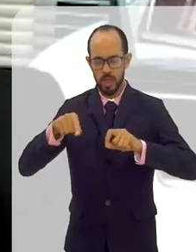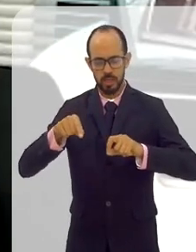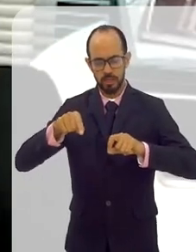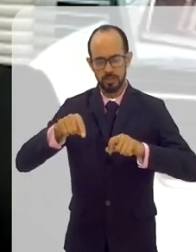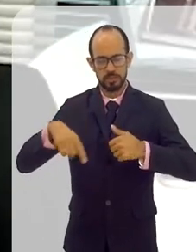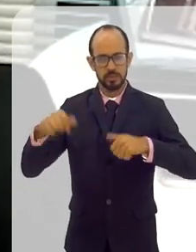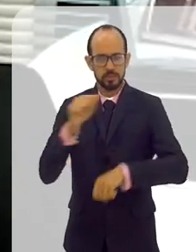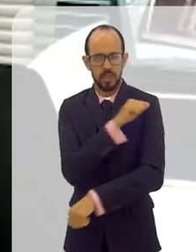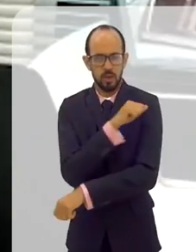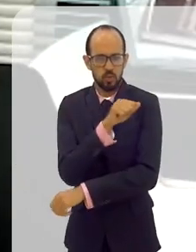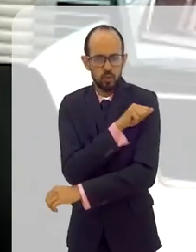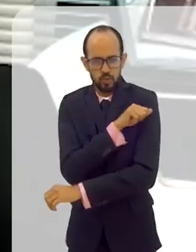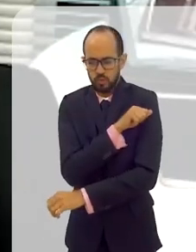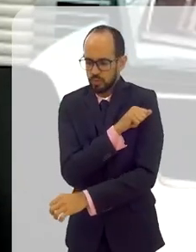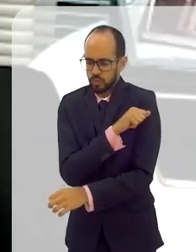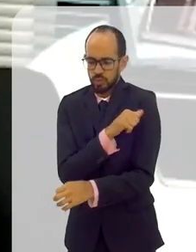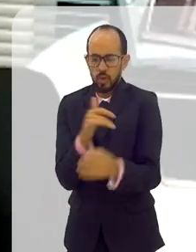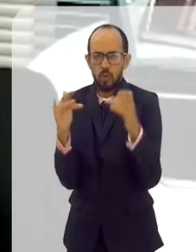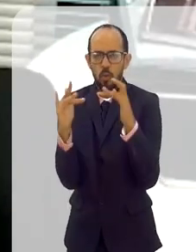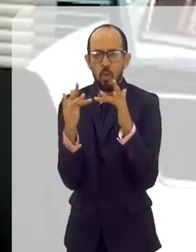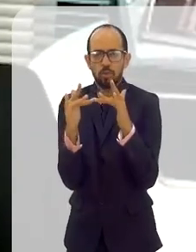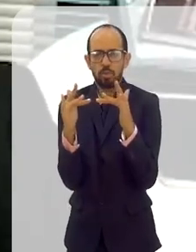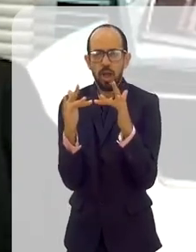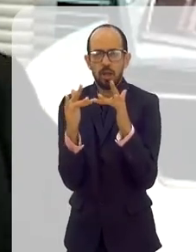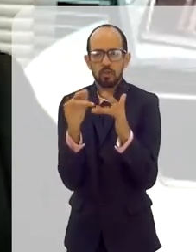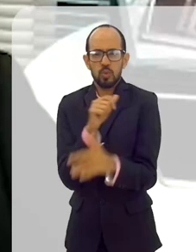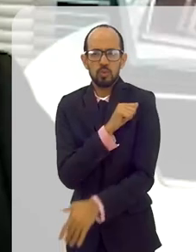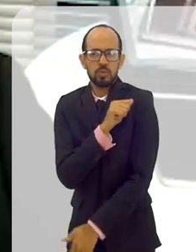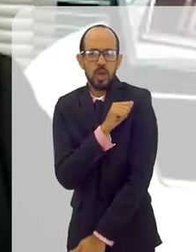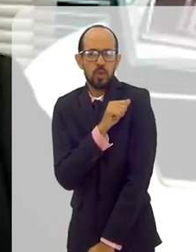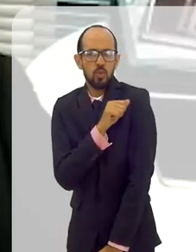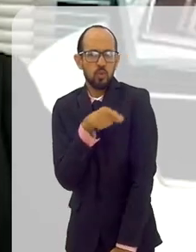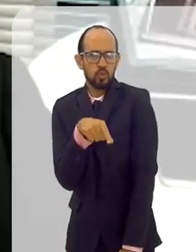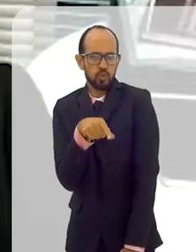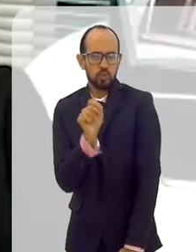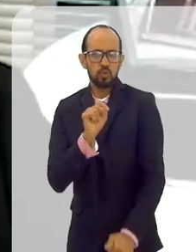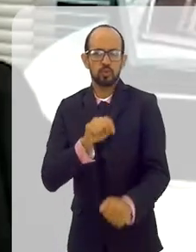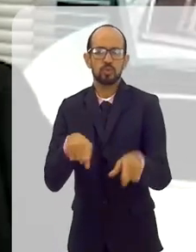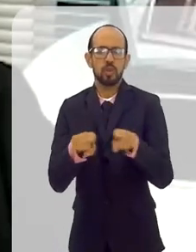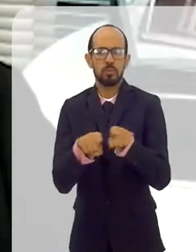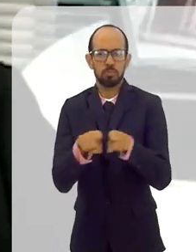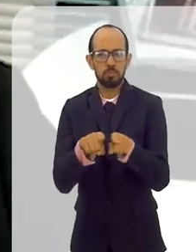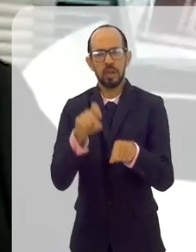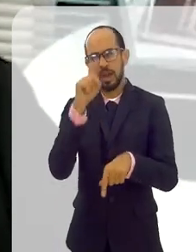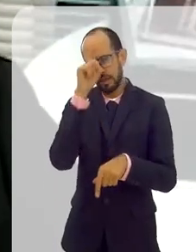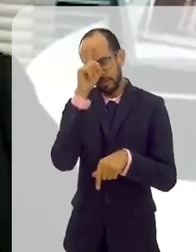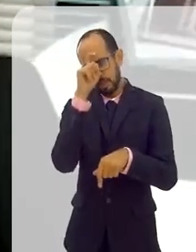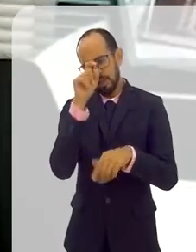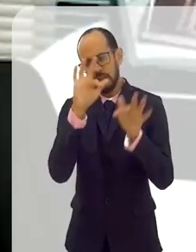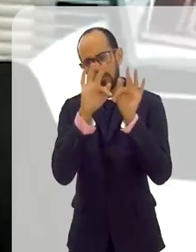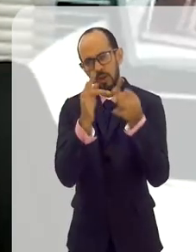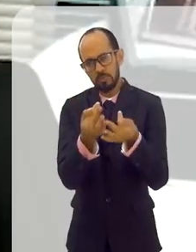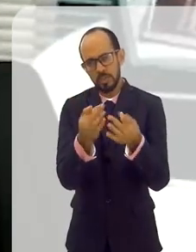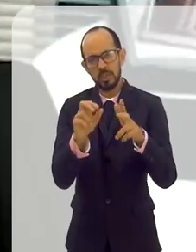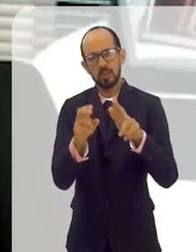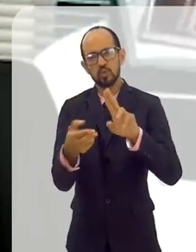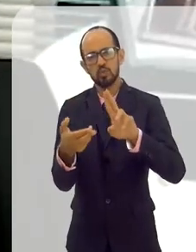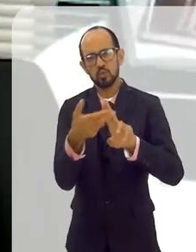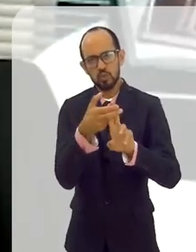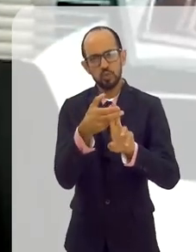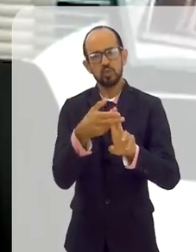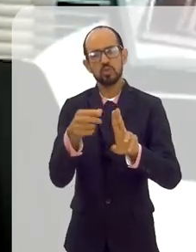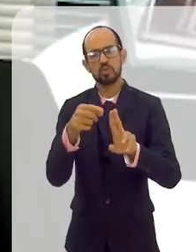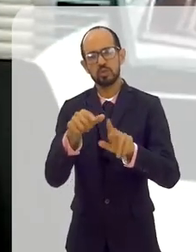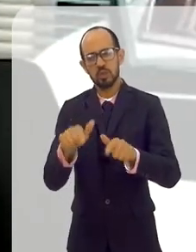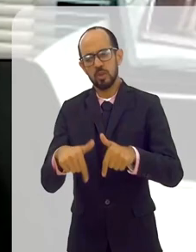chão das escolas, no caso das licenciaturas, estão nas clínicas da família, no Sistema Único de Saúde,